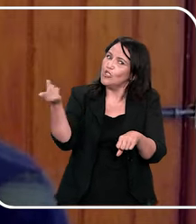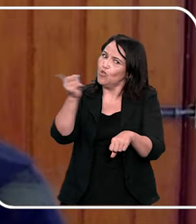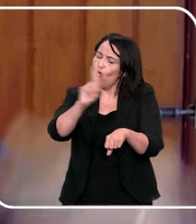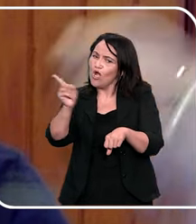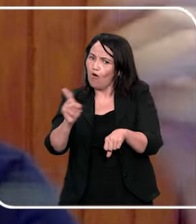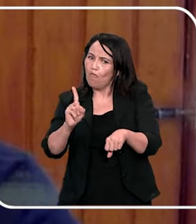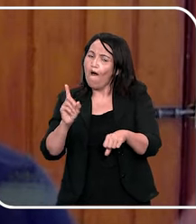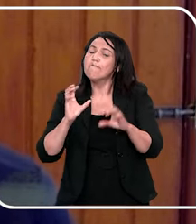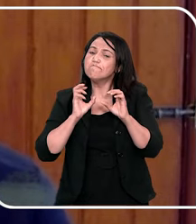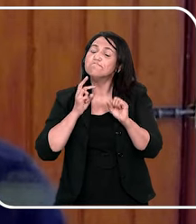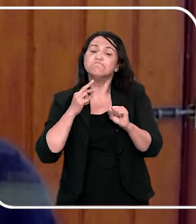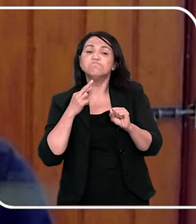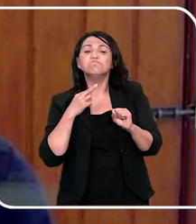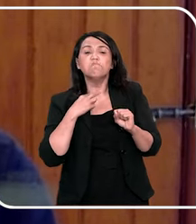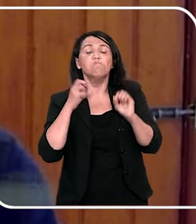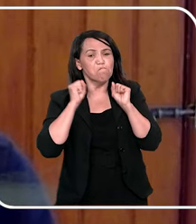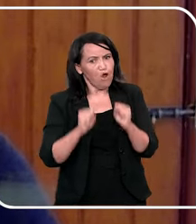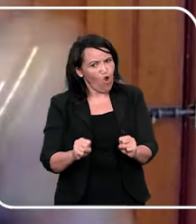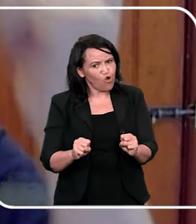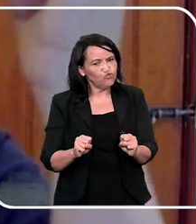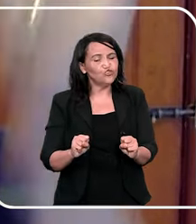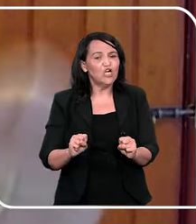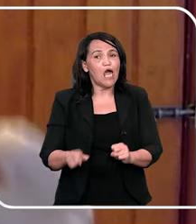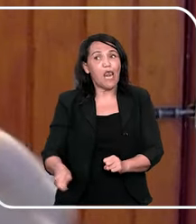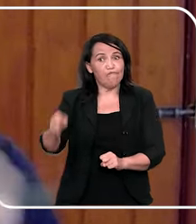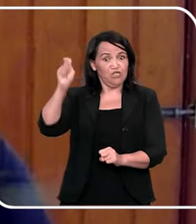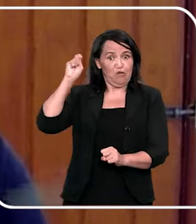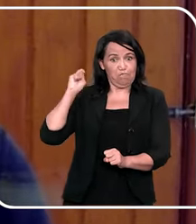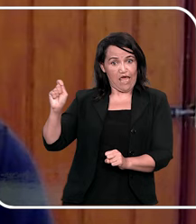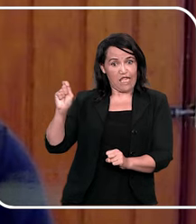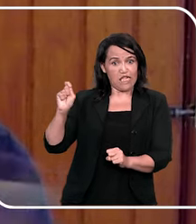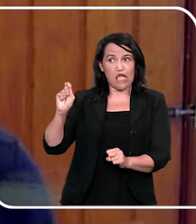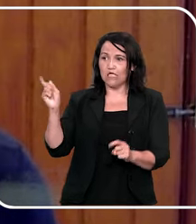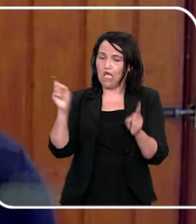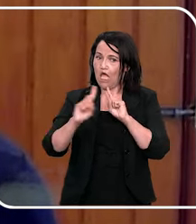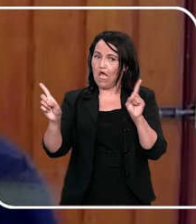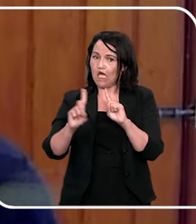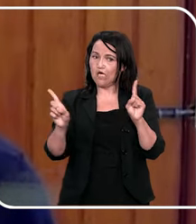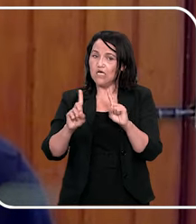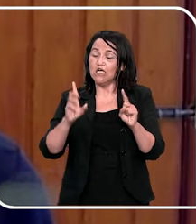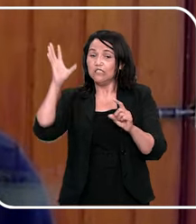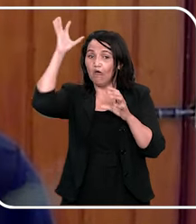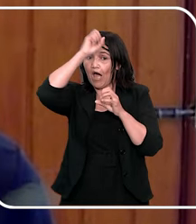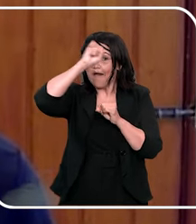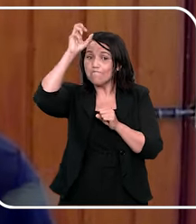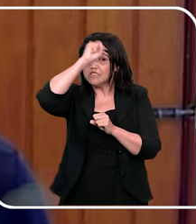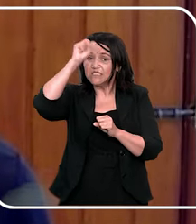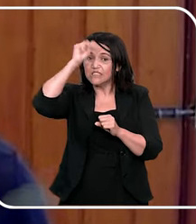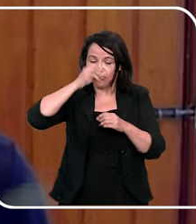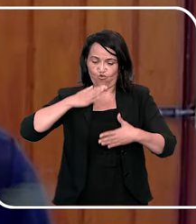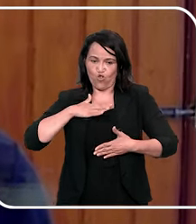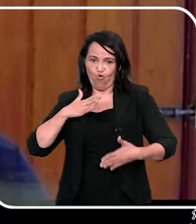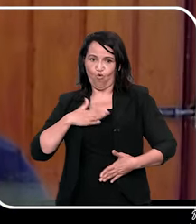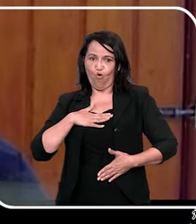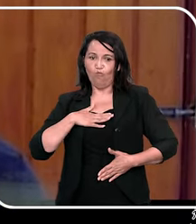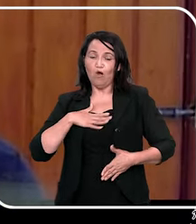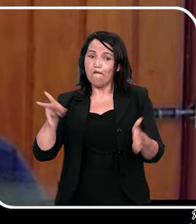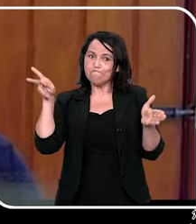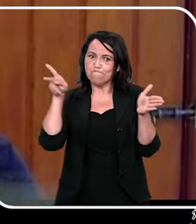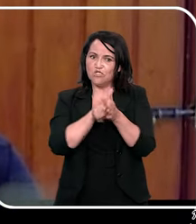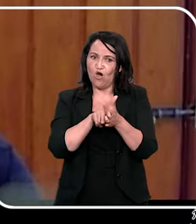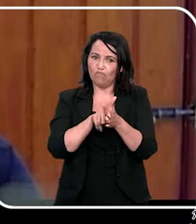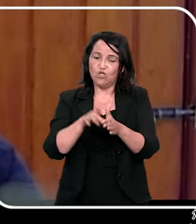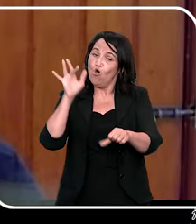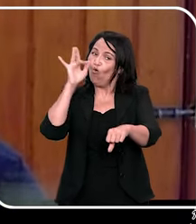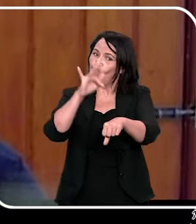onde pode tocar, onde não pode tocar, e elas levantam plaquinhas, e não estão se sexualizando, só estão aprendendo que o corpo é